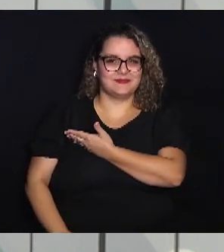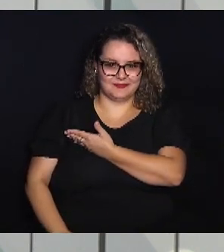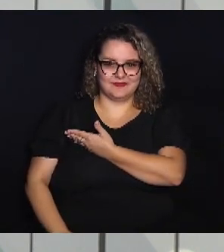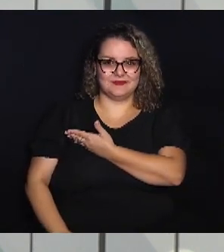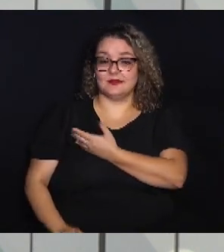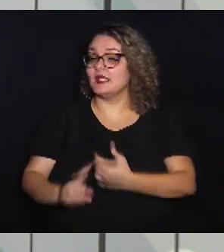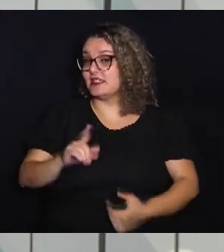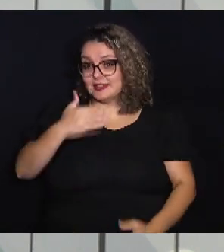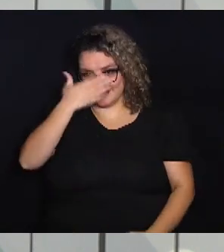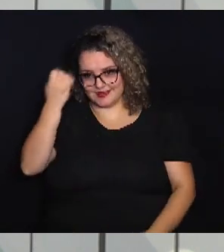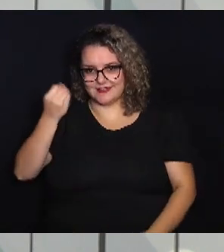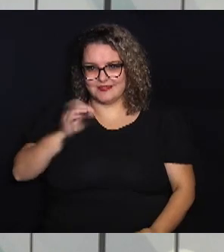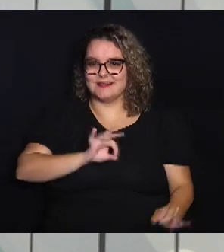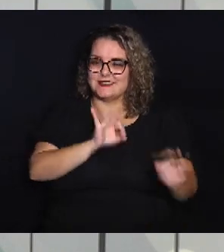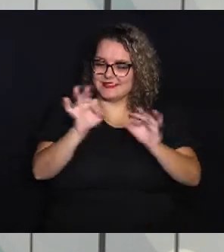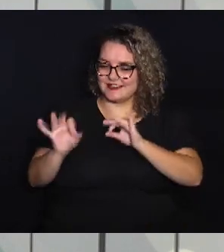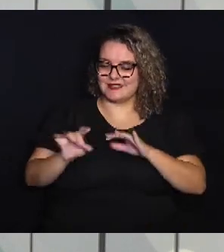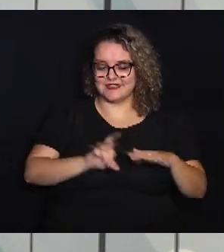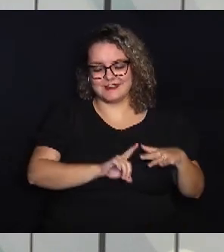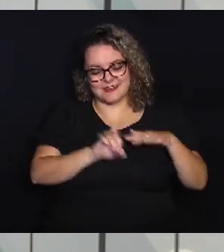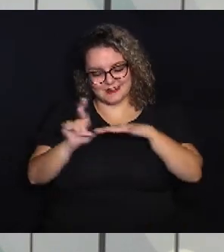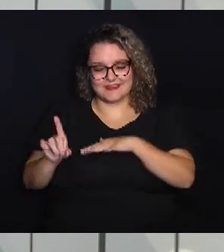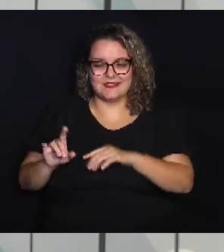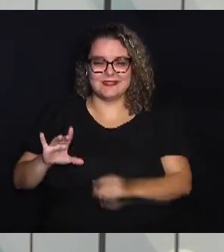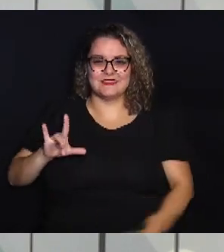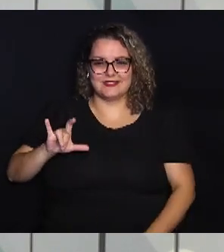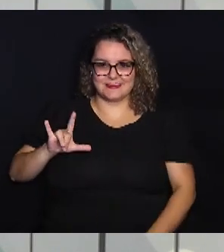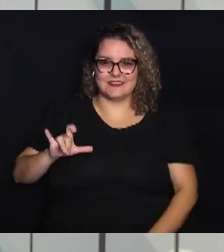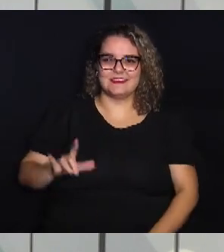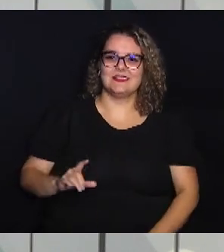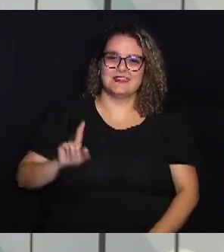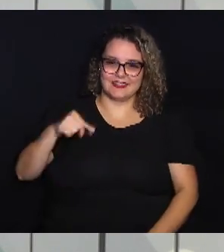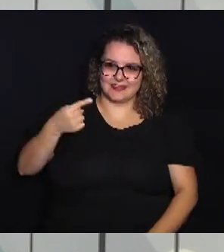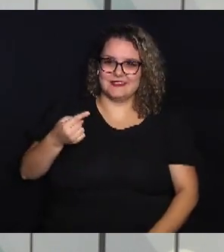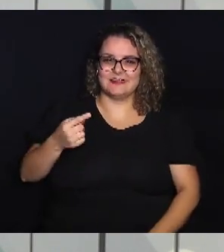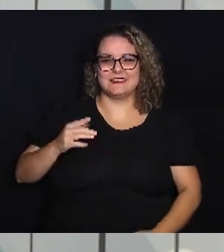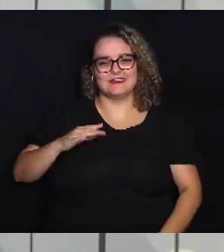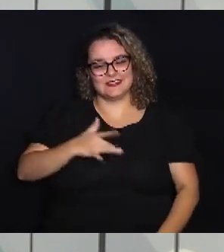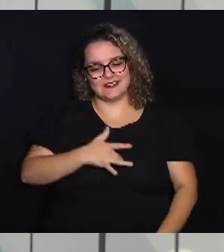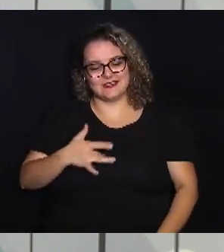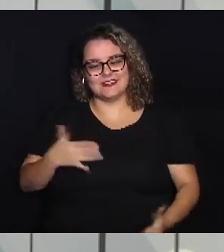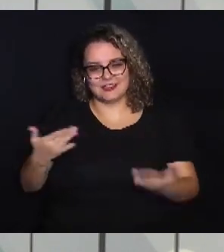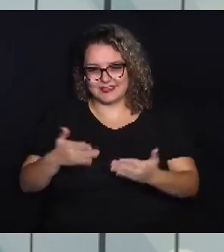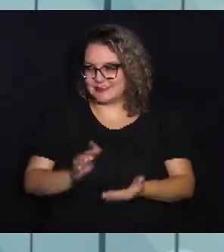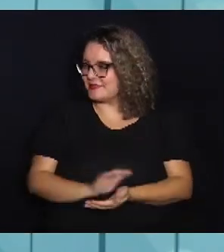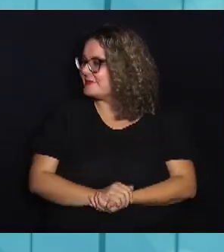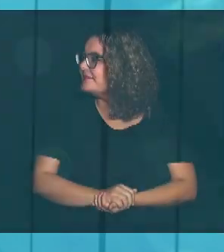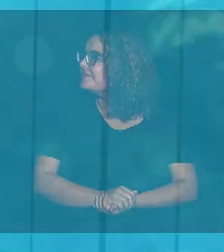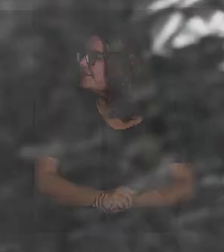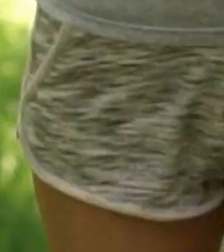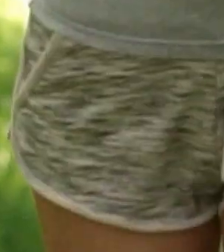Campinas. E não se esqueça de nos acompanhar nas redes sociais. Até o próximo Saúde Agora!